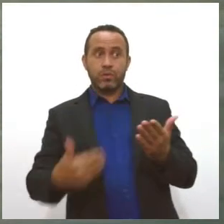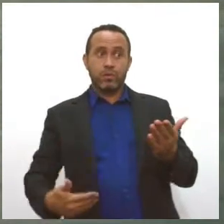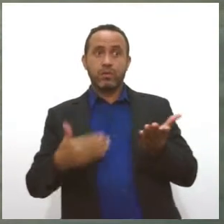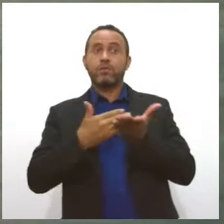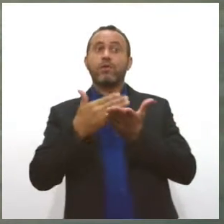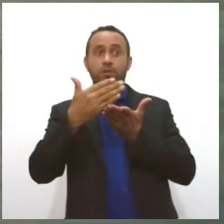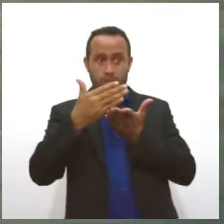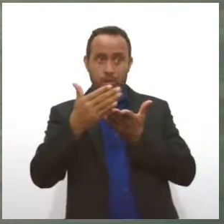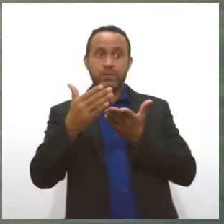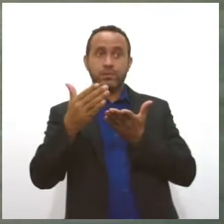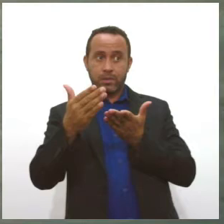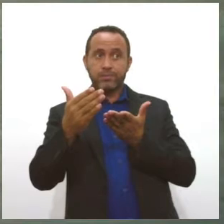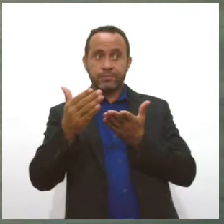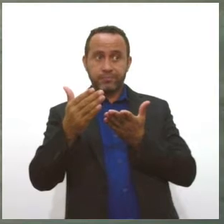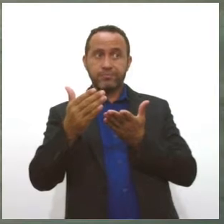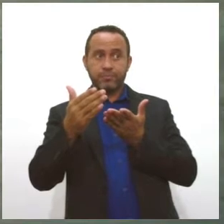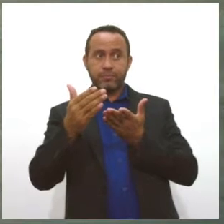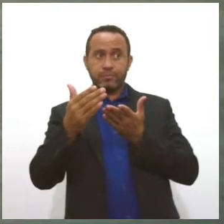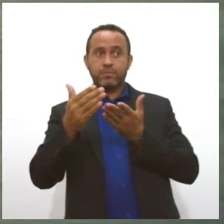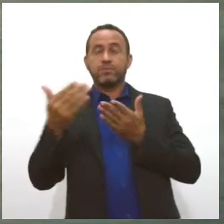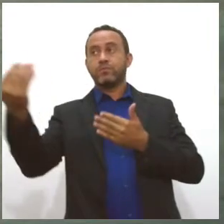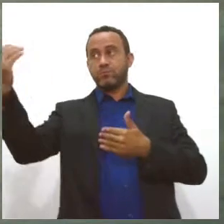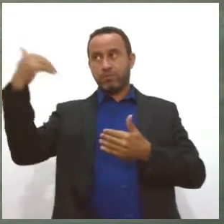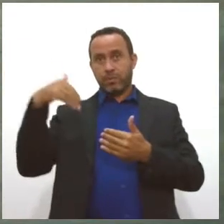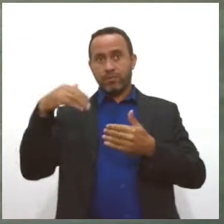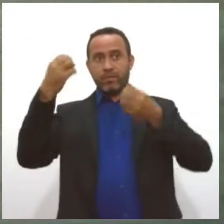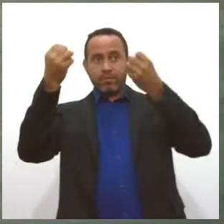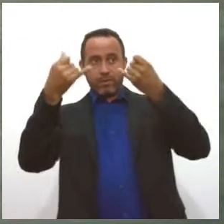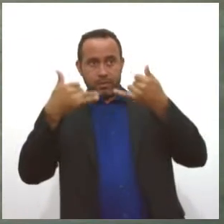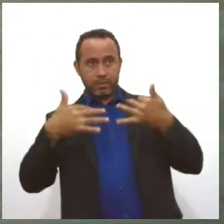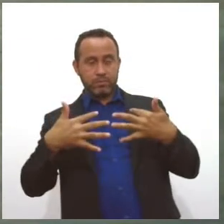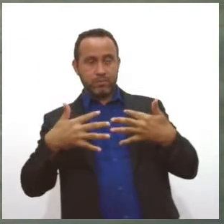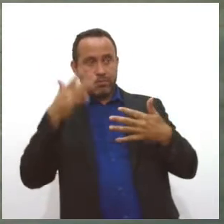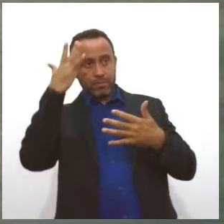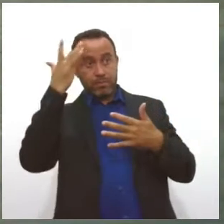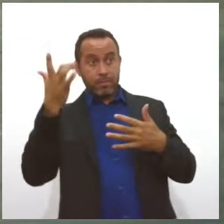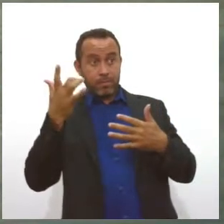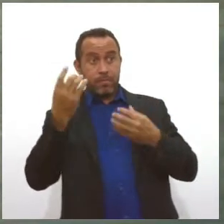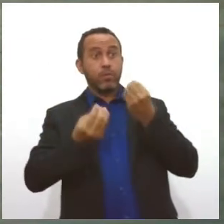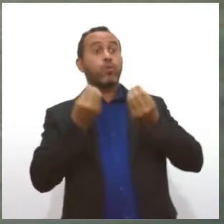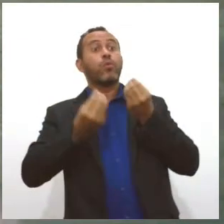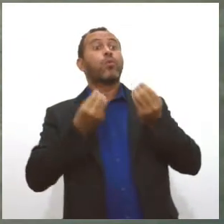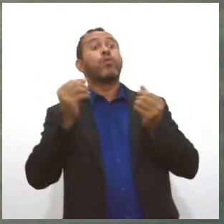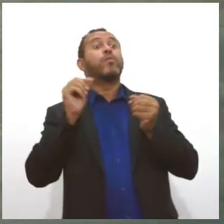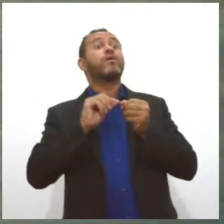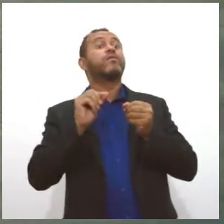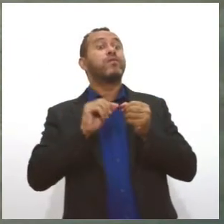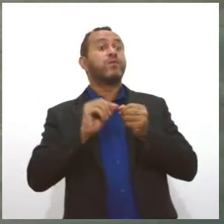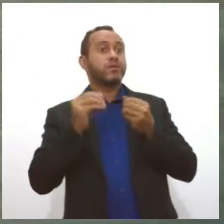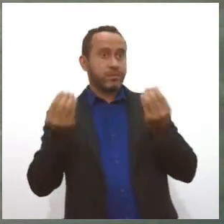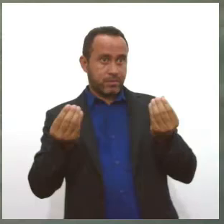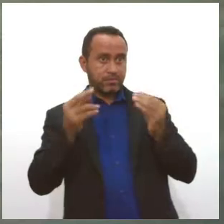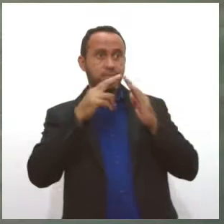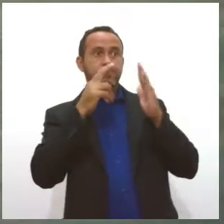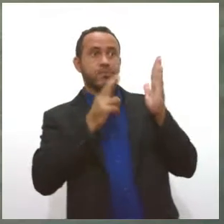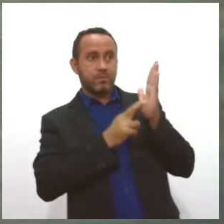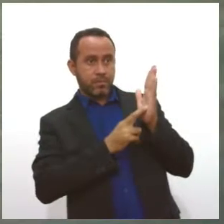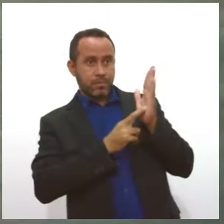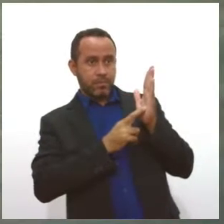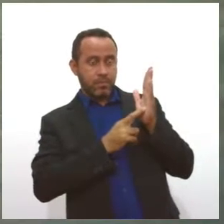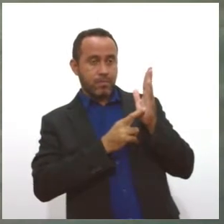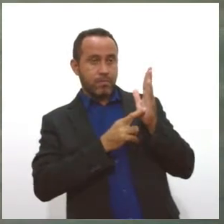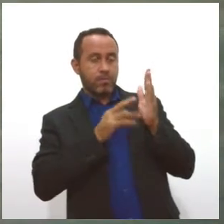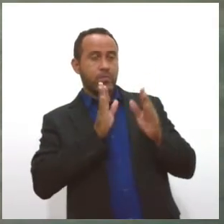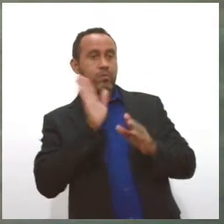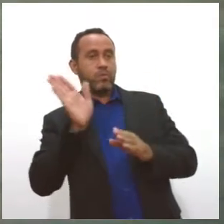Valkyria? Eles estão online, estão estudando em casa, mas o deputado vai trazer essa novidade, vai explicar como é que vai funcionar essa questão de